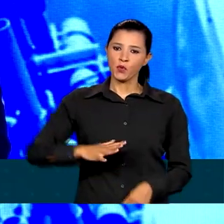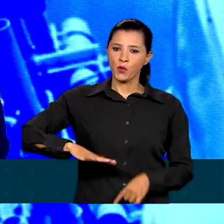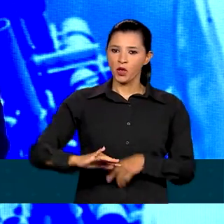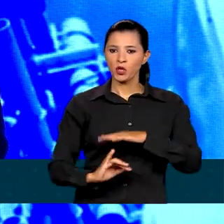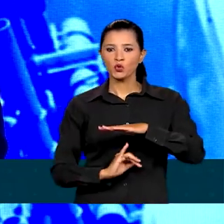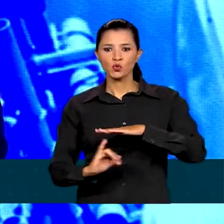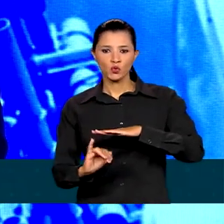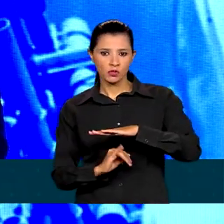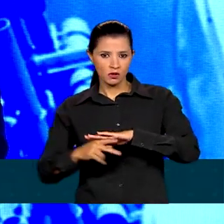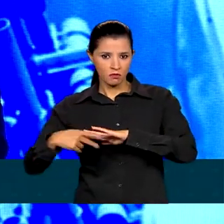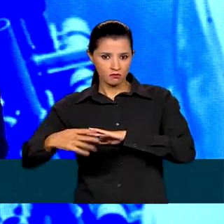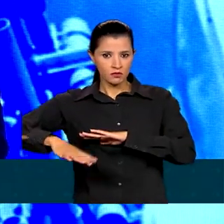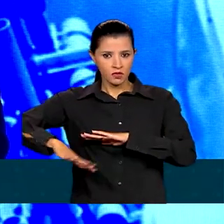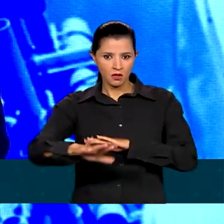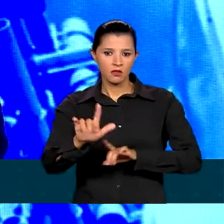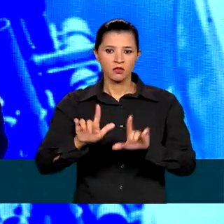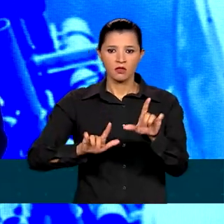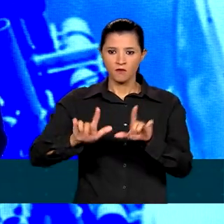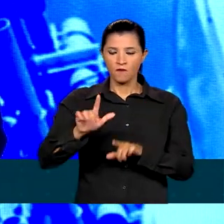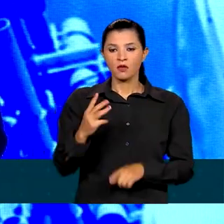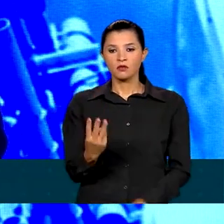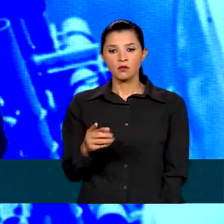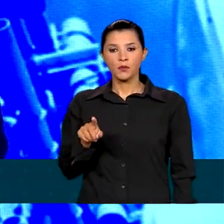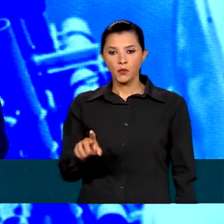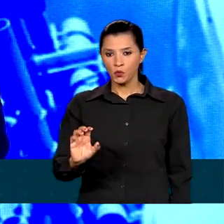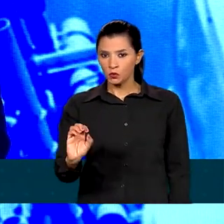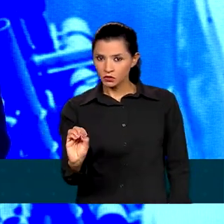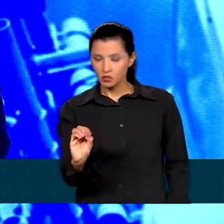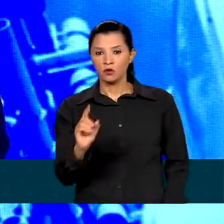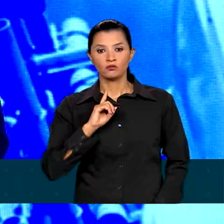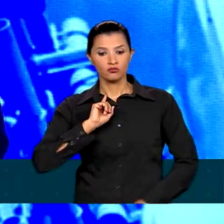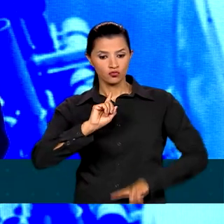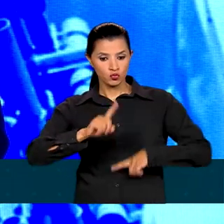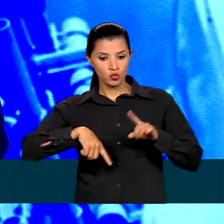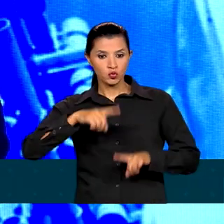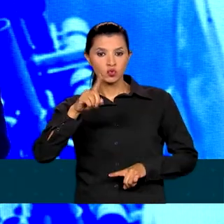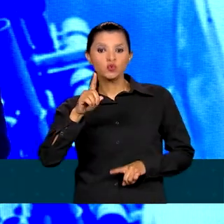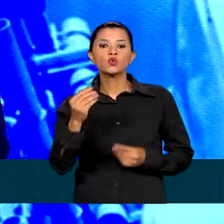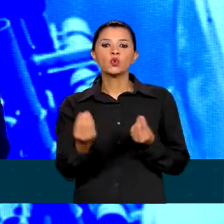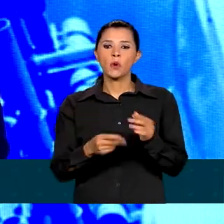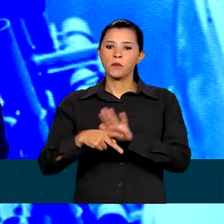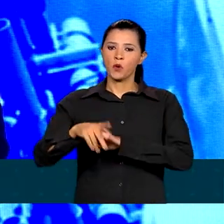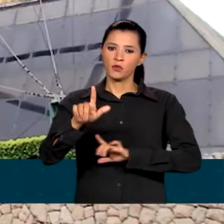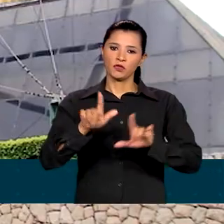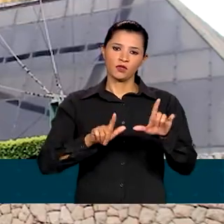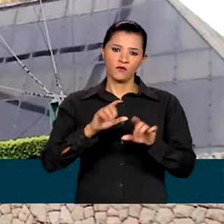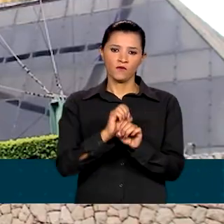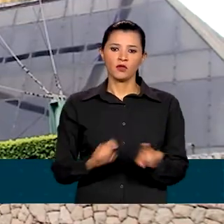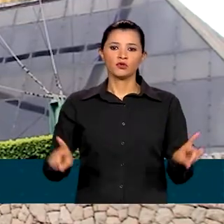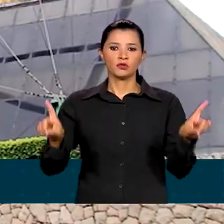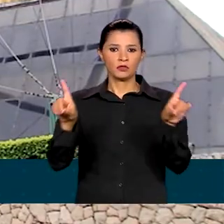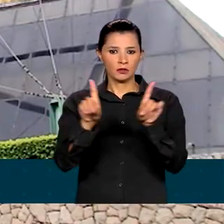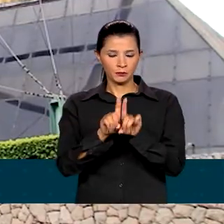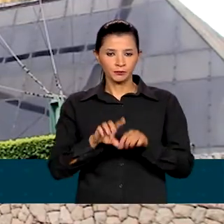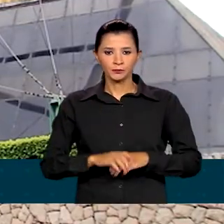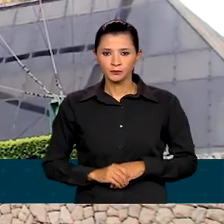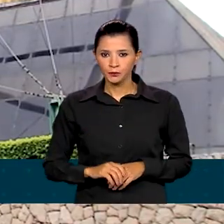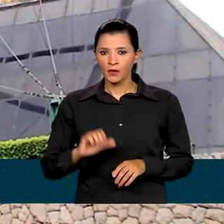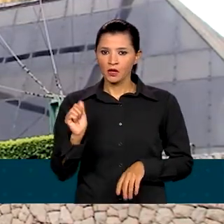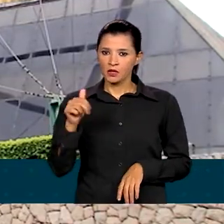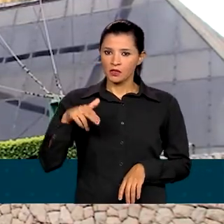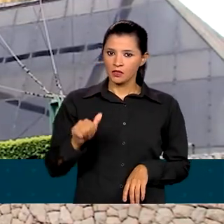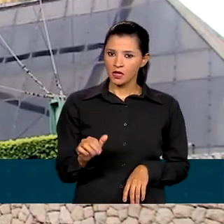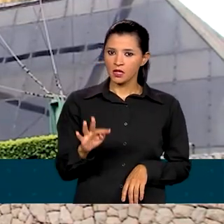instituição da TV 3.0, uma evolução da TV digital. A Anatel deverá